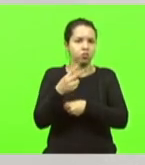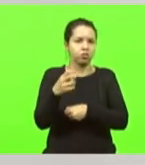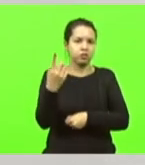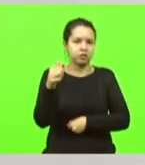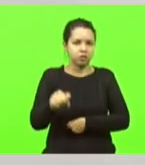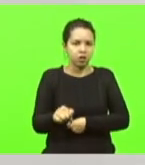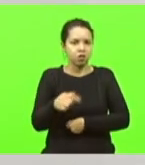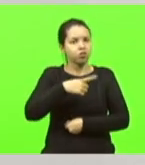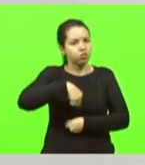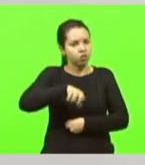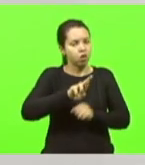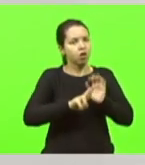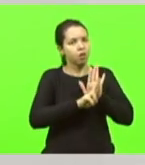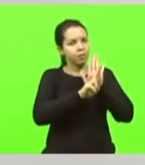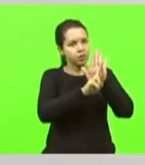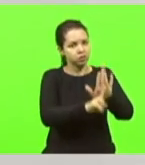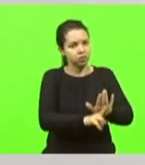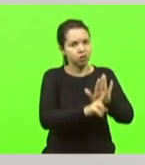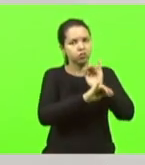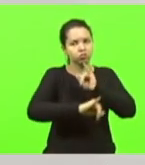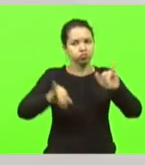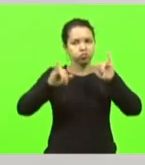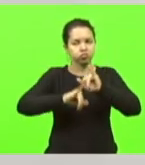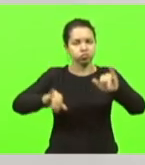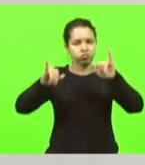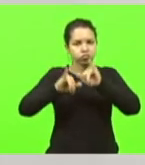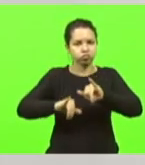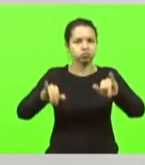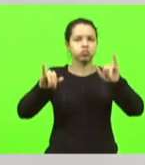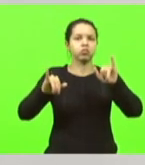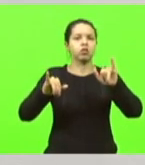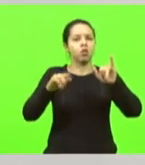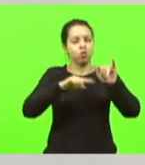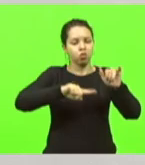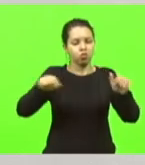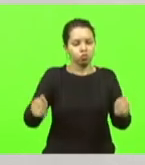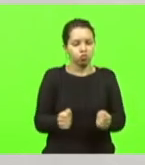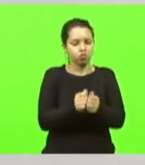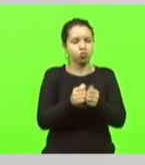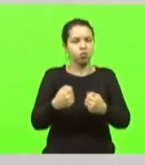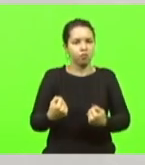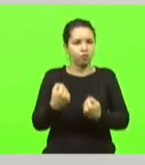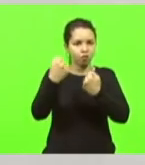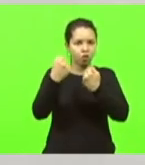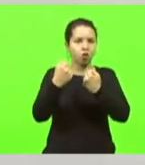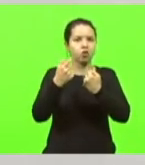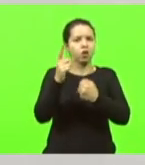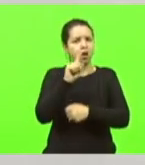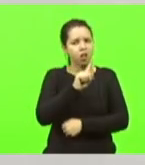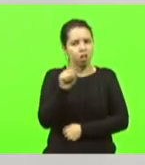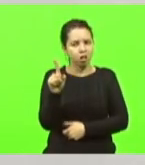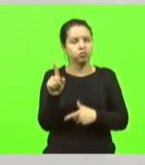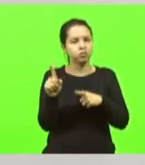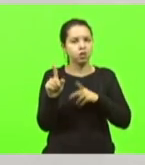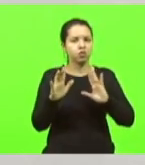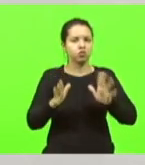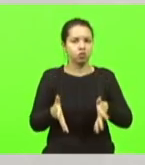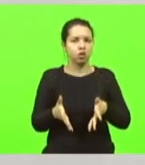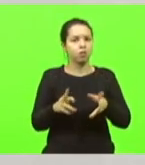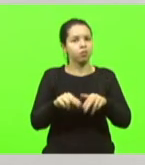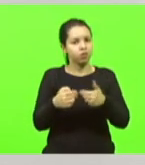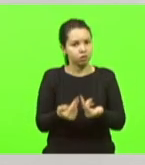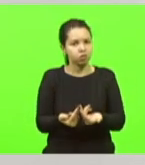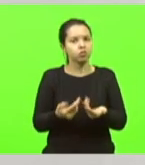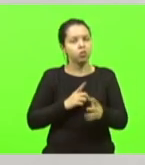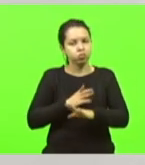voz do pequeno ecoar com o lema que juntos somos mais fortes e que ou não nós já temos. Então vamos em busca